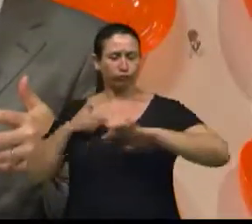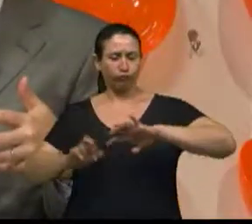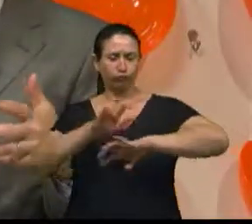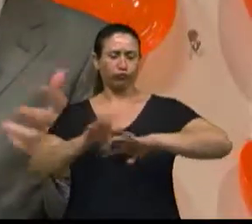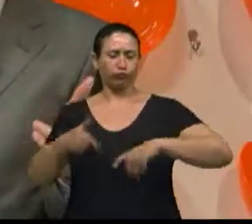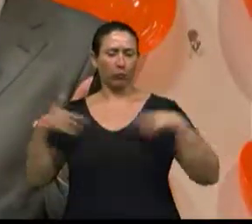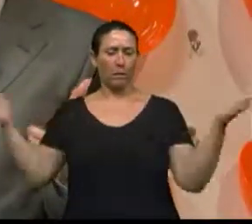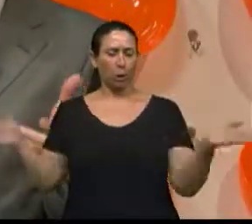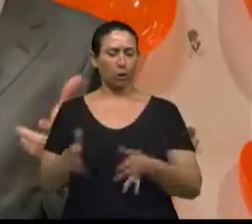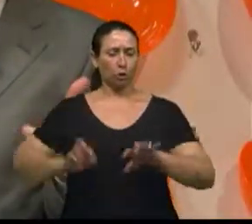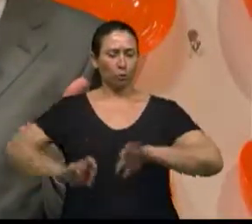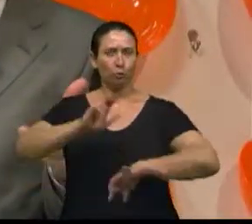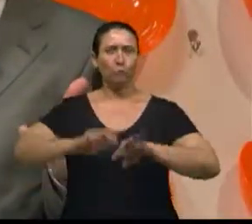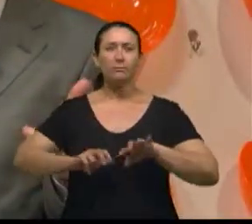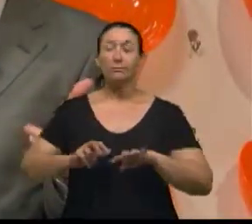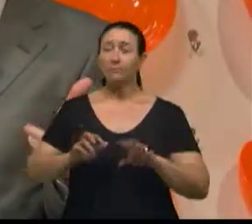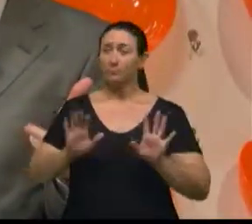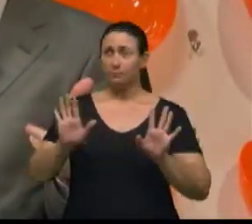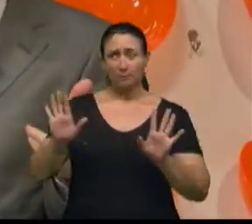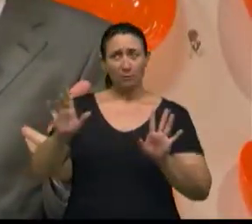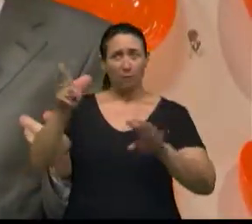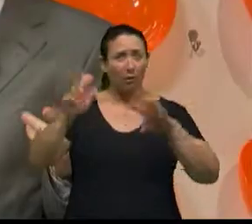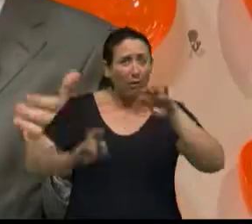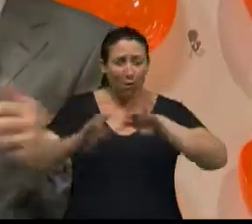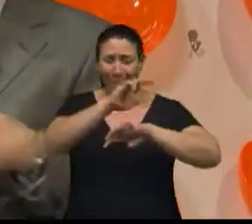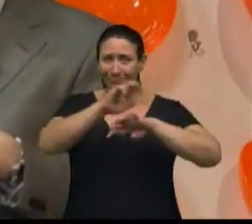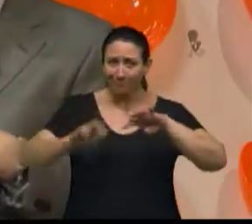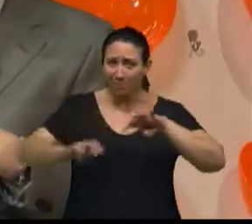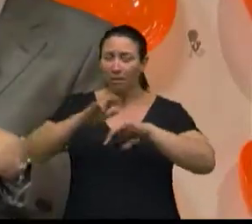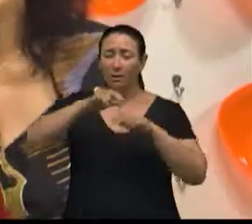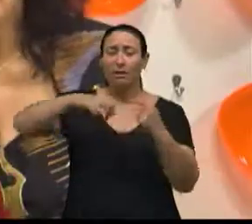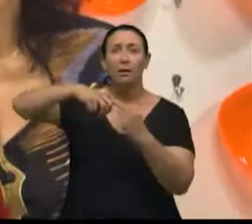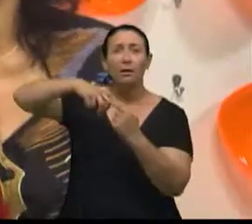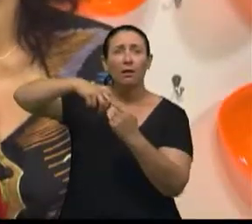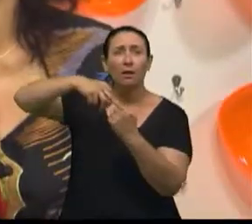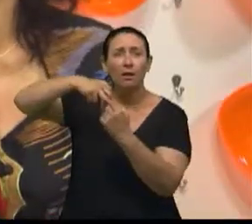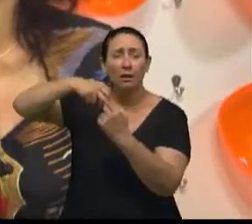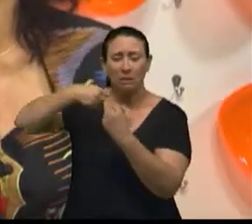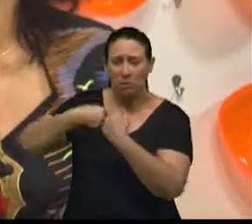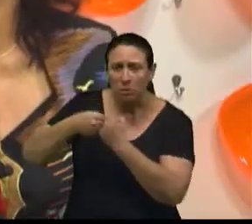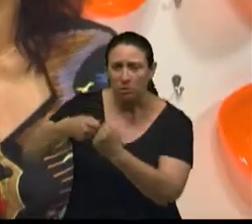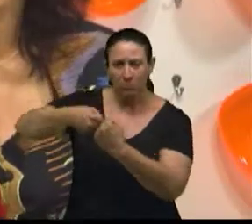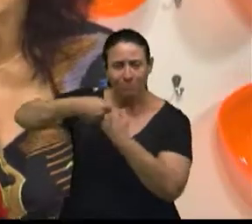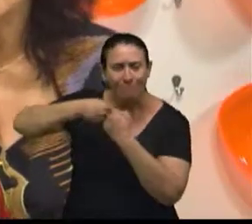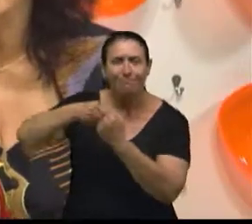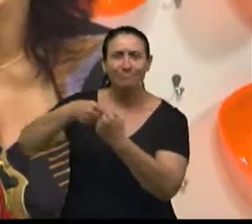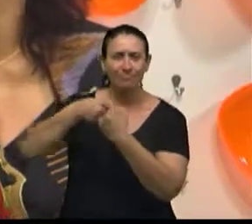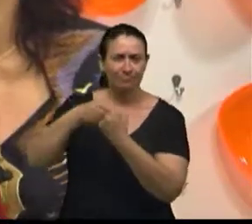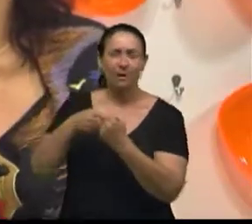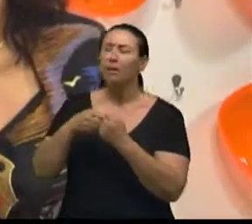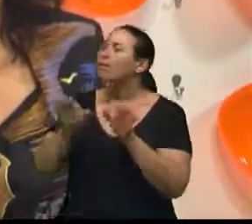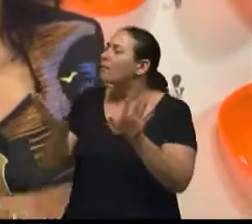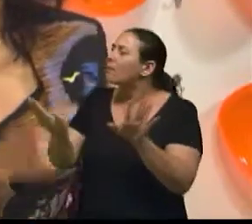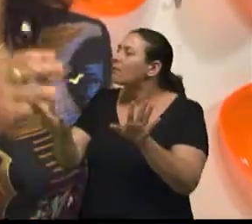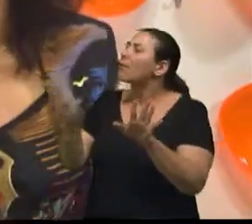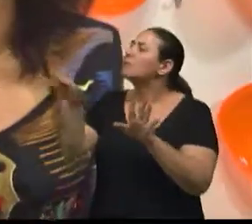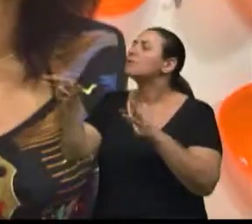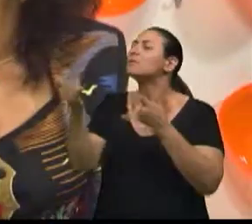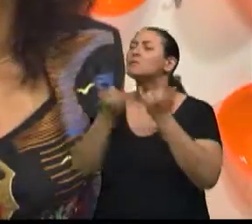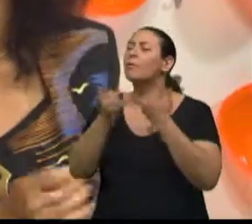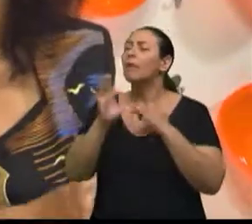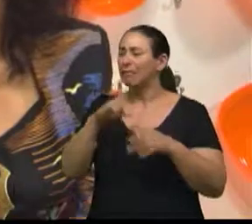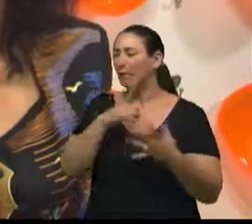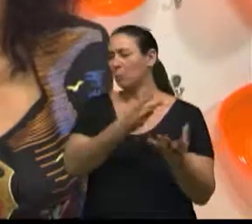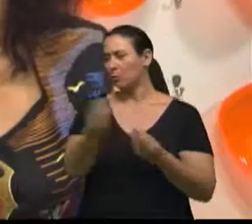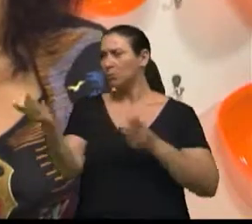é mais prejudicial do que não fazer. Doutor, e só caminhar três vezes por semana, meia hora, que nem